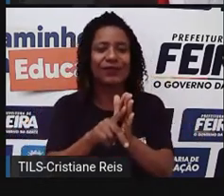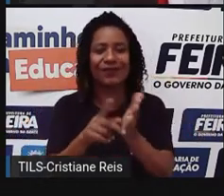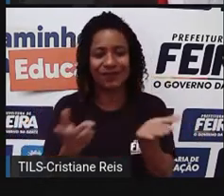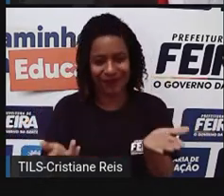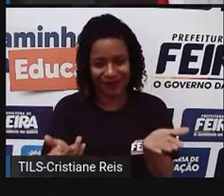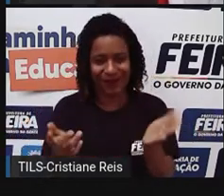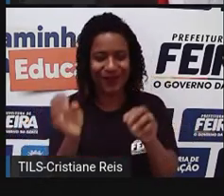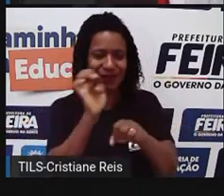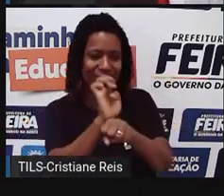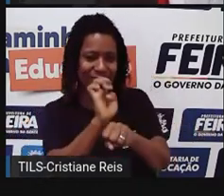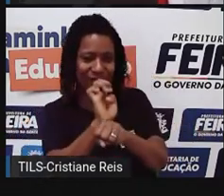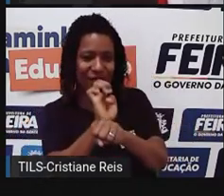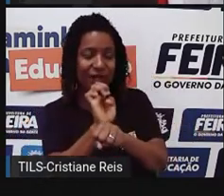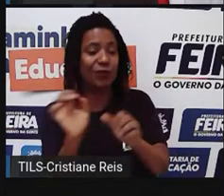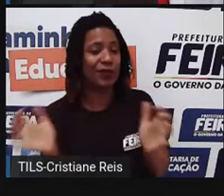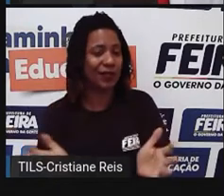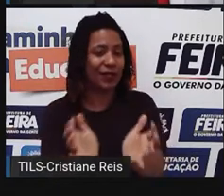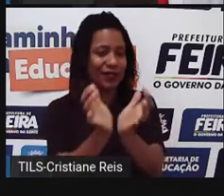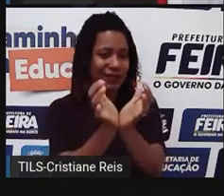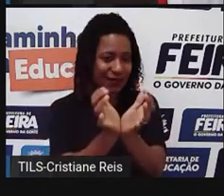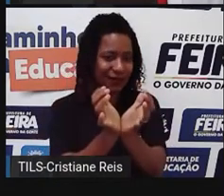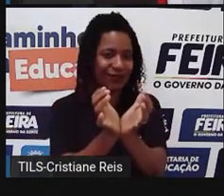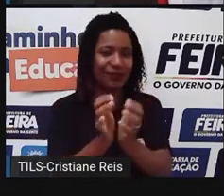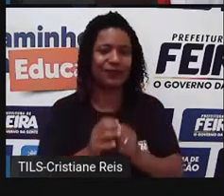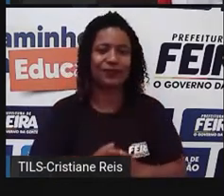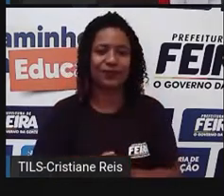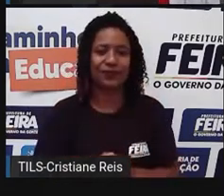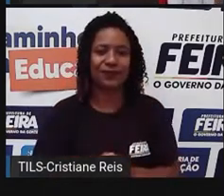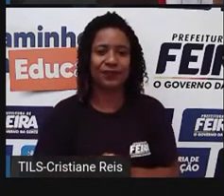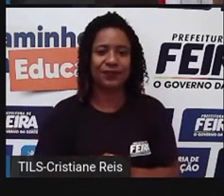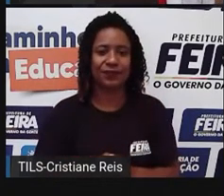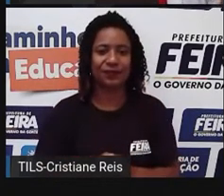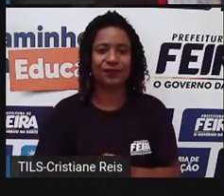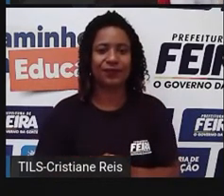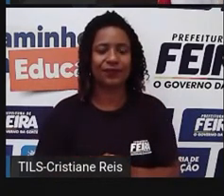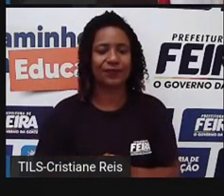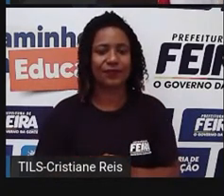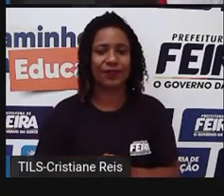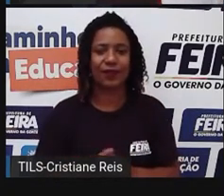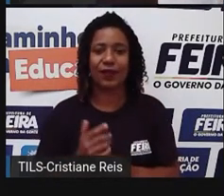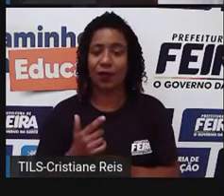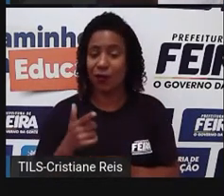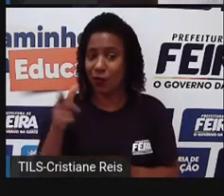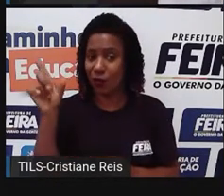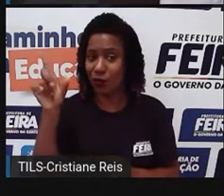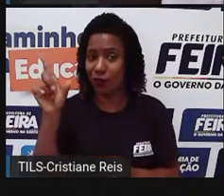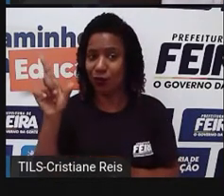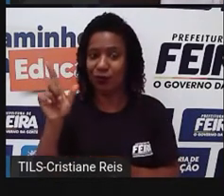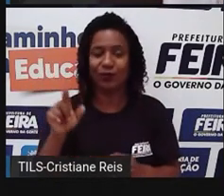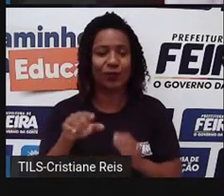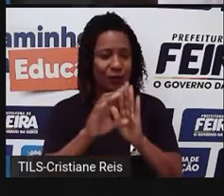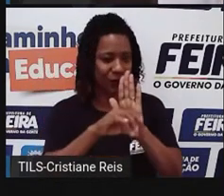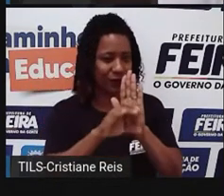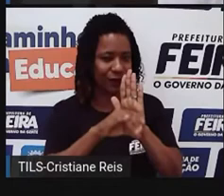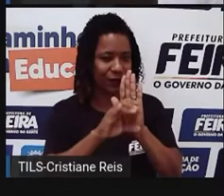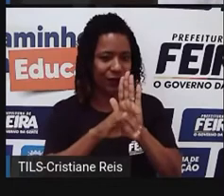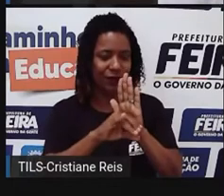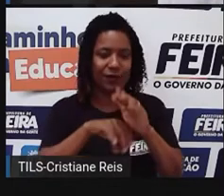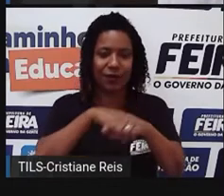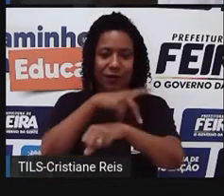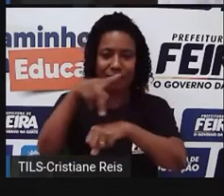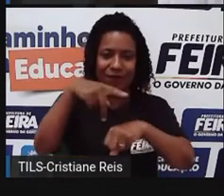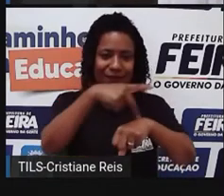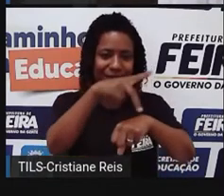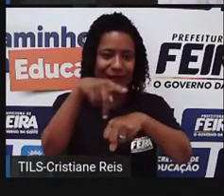já de Estado, nação. Outro conceito importante também, né, dentro da geografia, é o conceito de país. A Procoloco